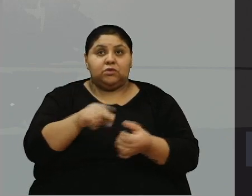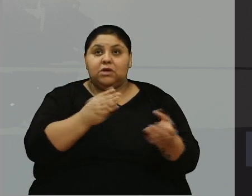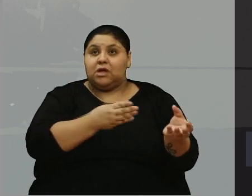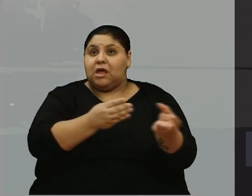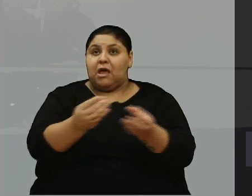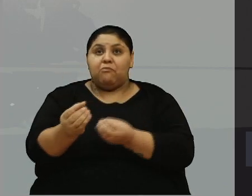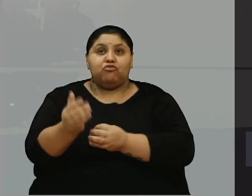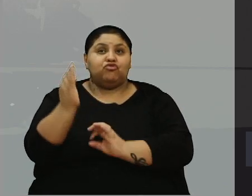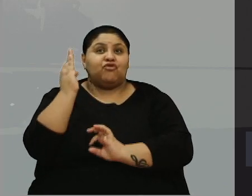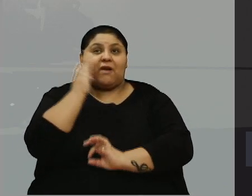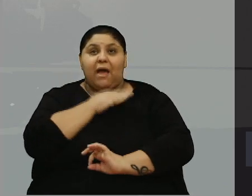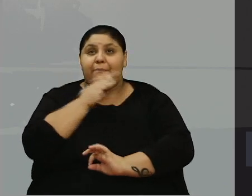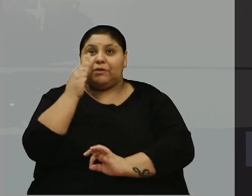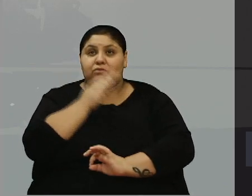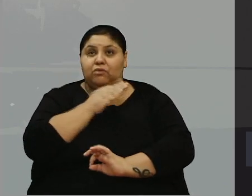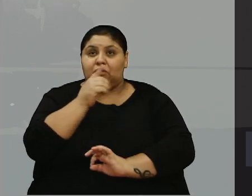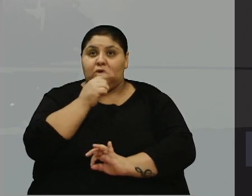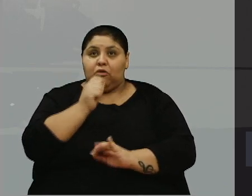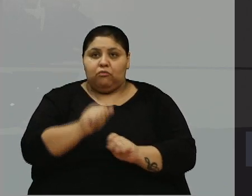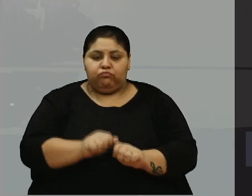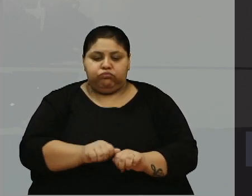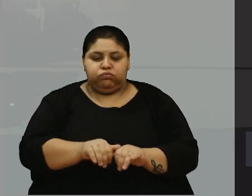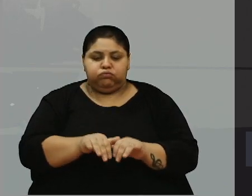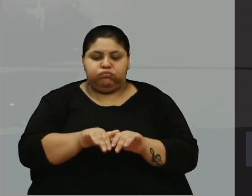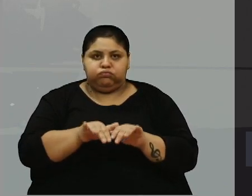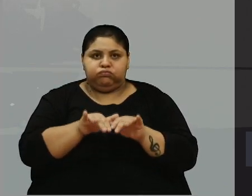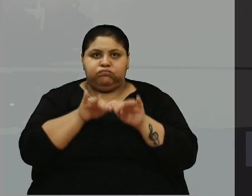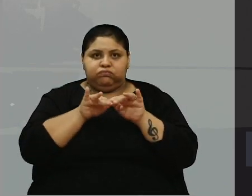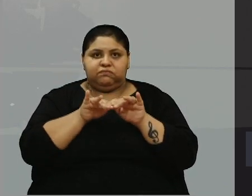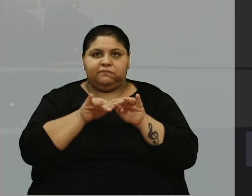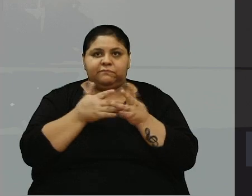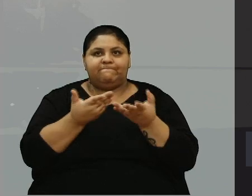rápido, gente. É muito rápido.